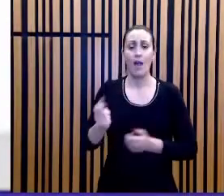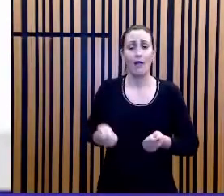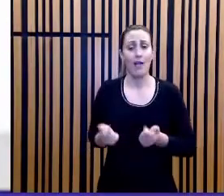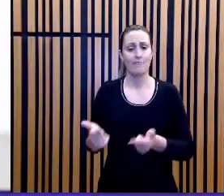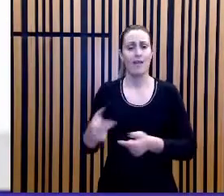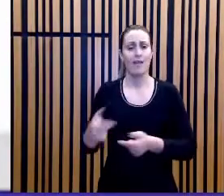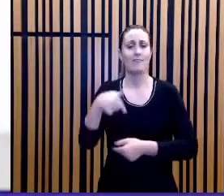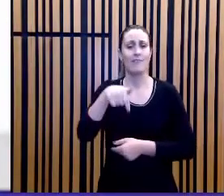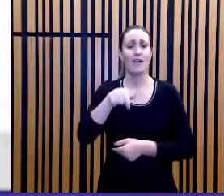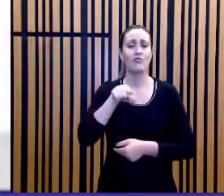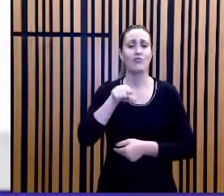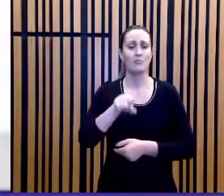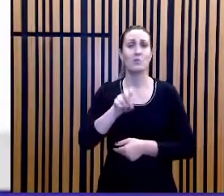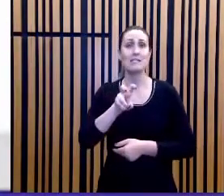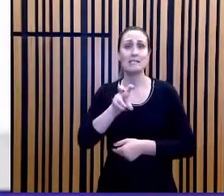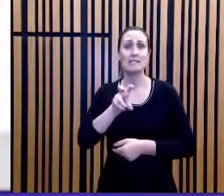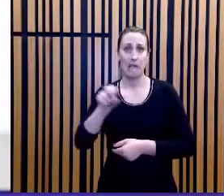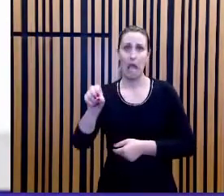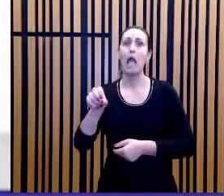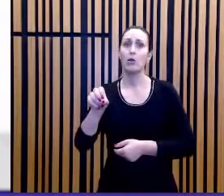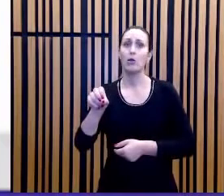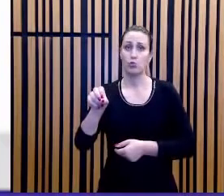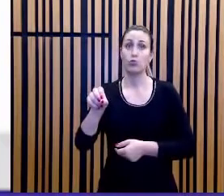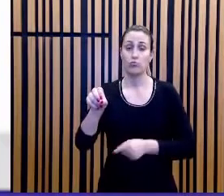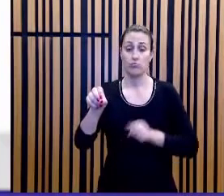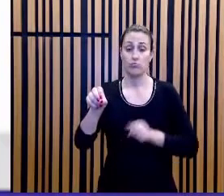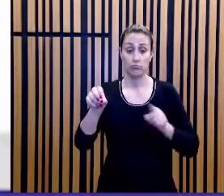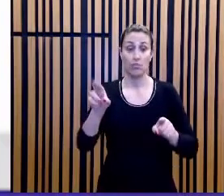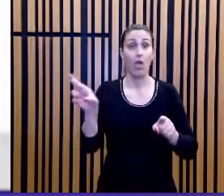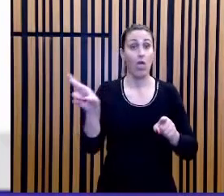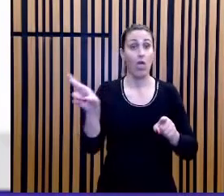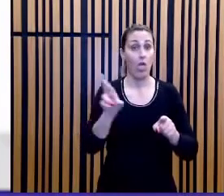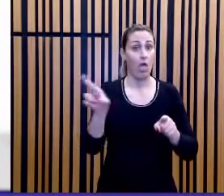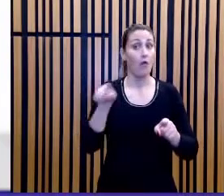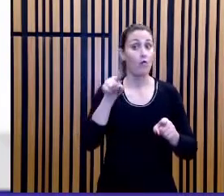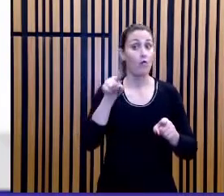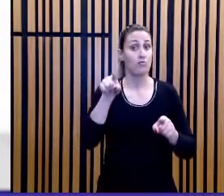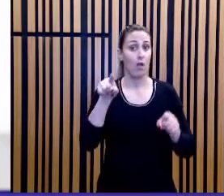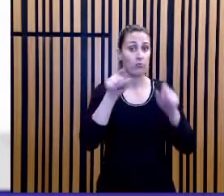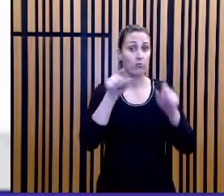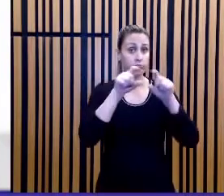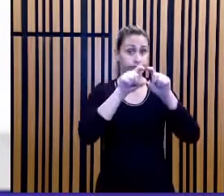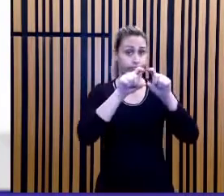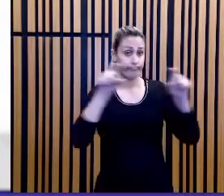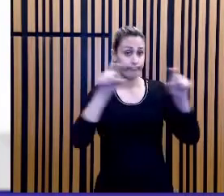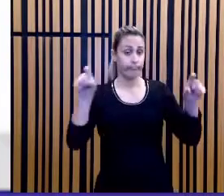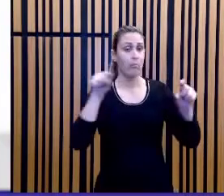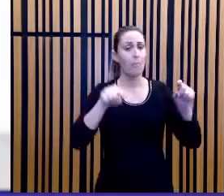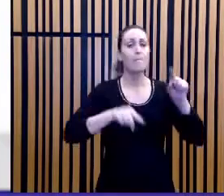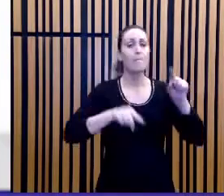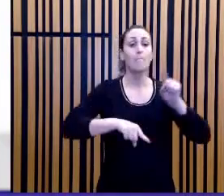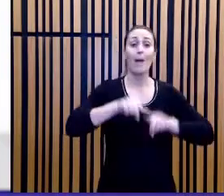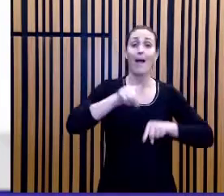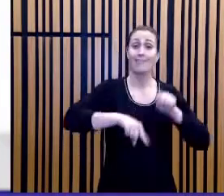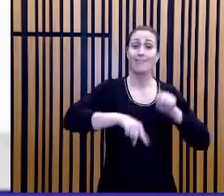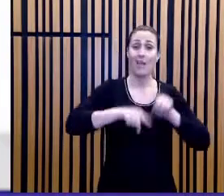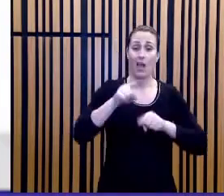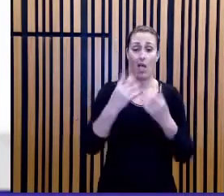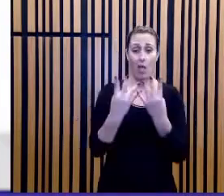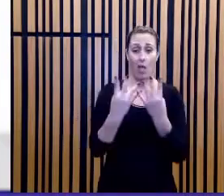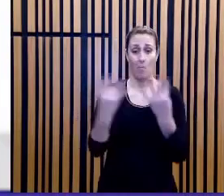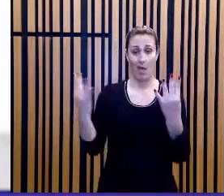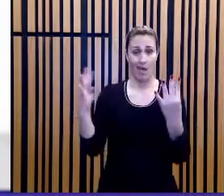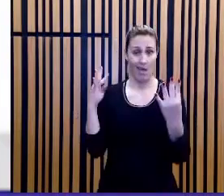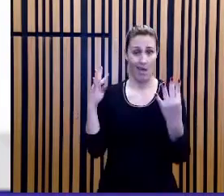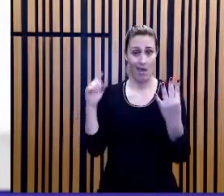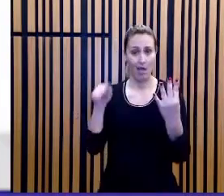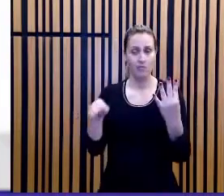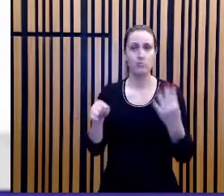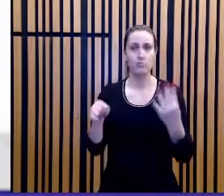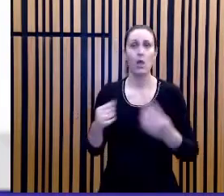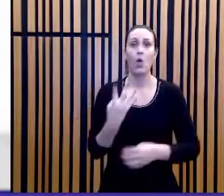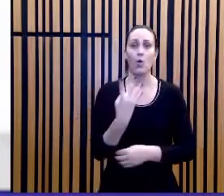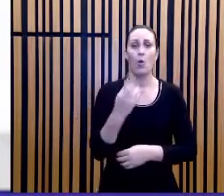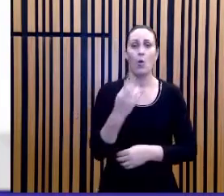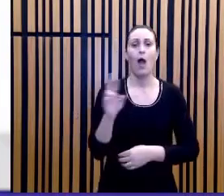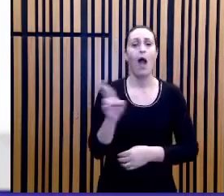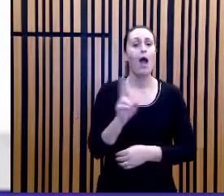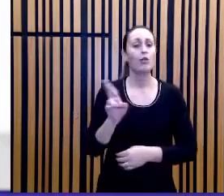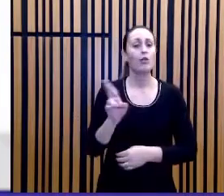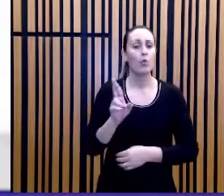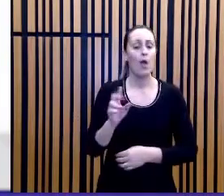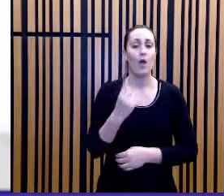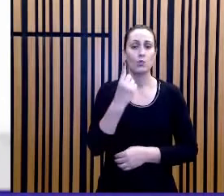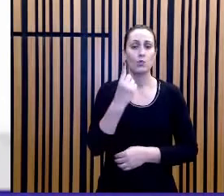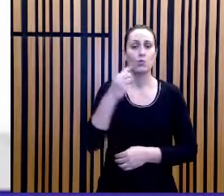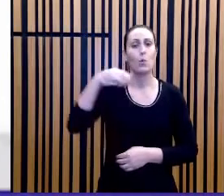observa, R 7.500 é um dado quantitativo, você destaca. O material da cerca custa R$,00 por metro para os lados